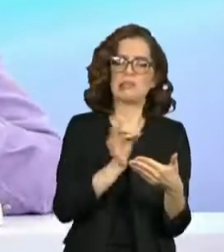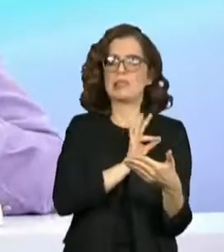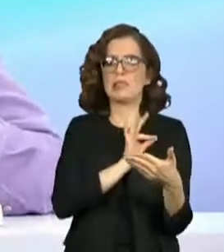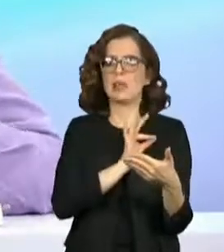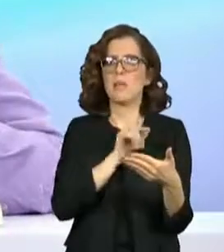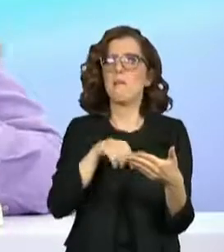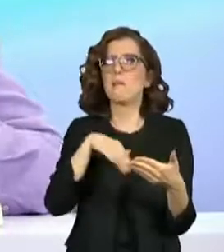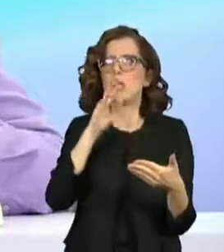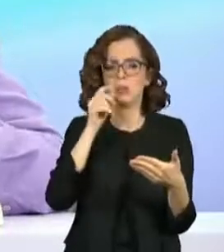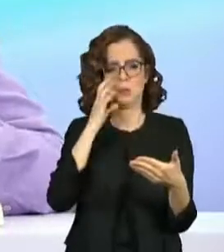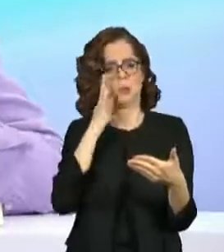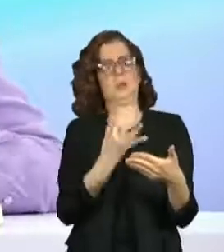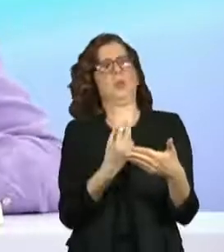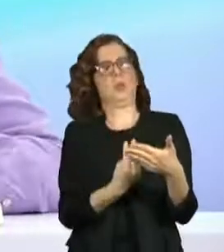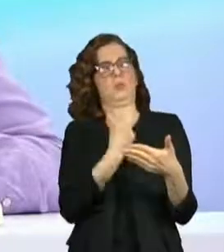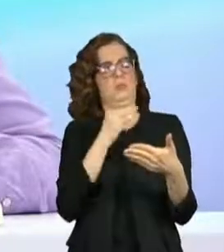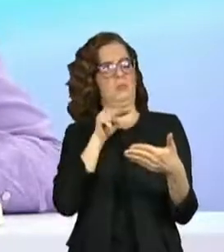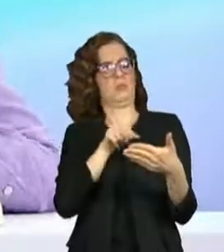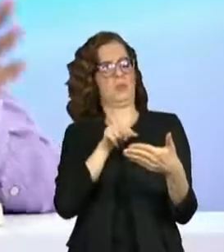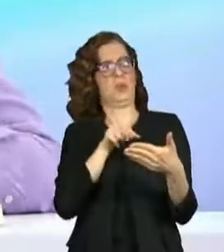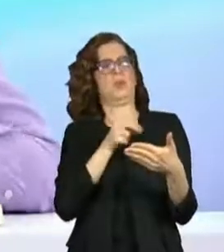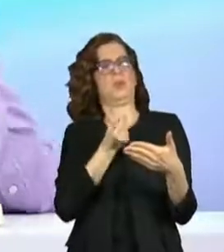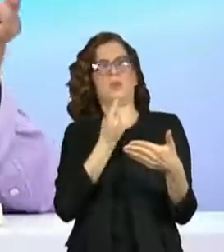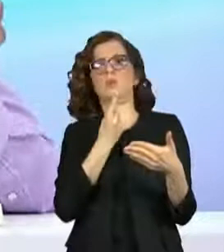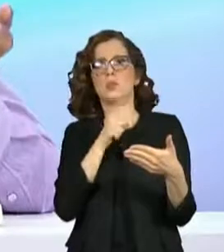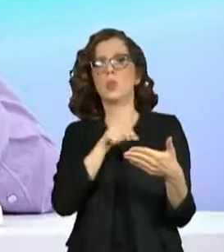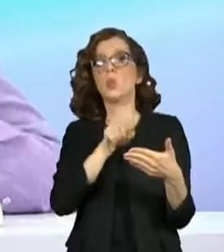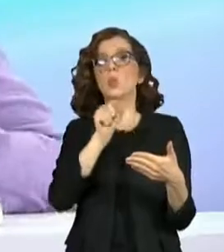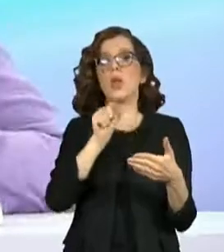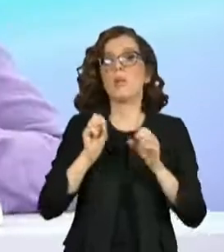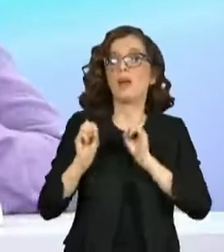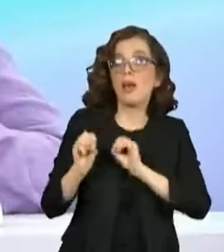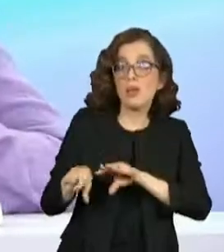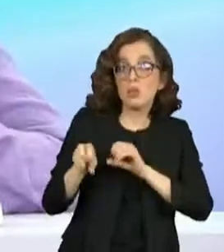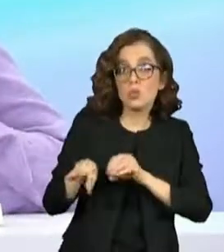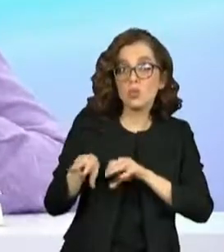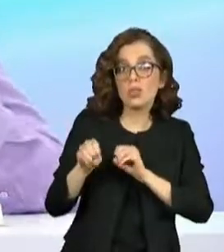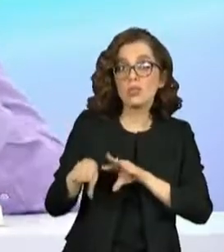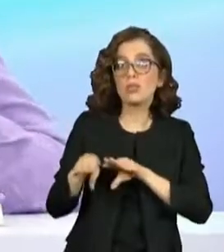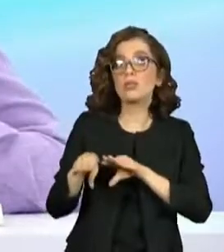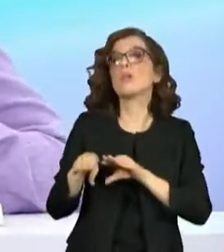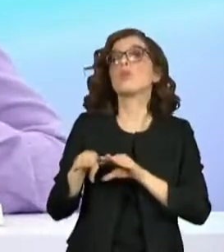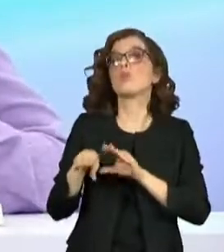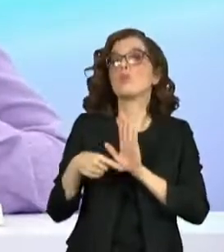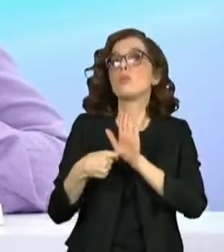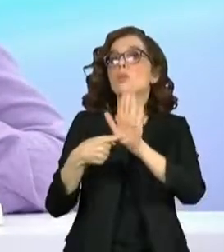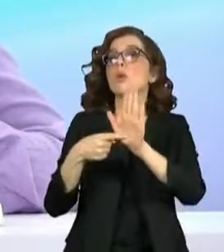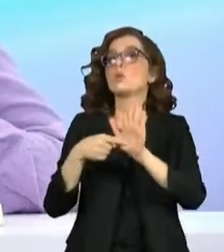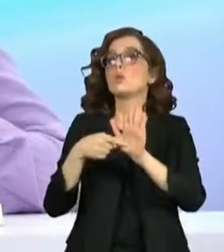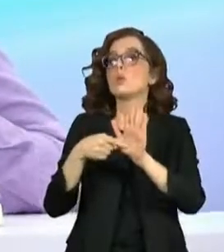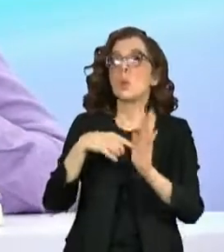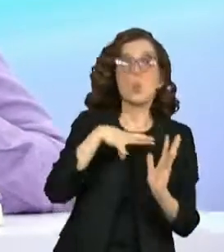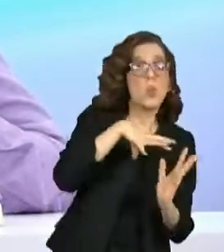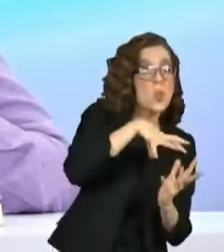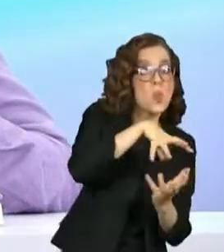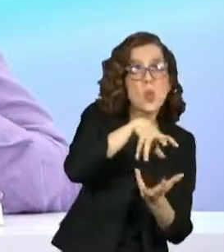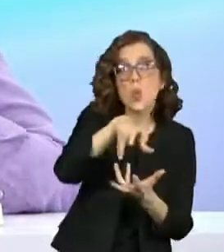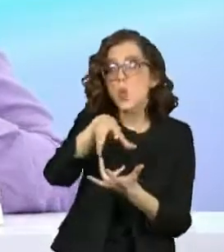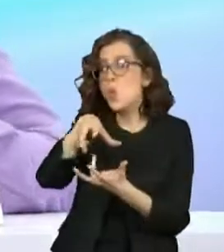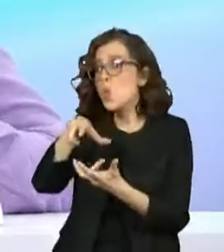costuma ficar em segundo plano, em governos do país, do mundo inteiro. Então,